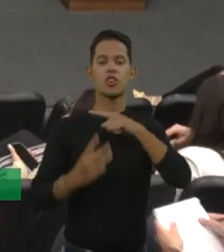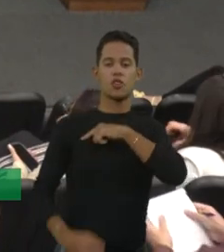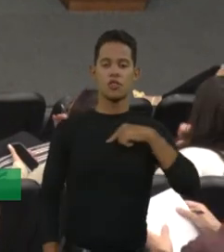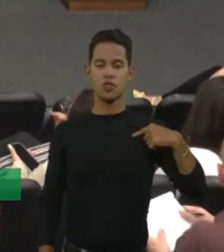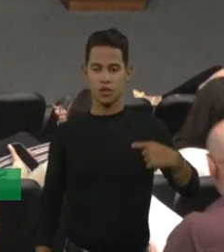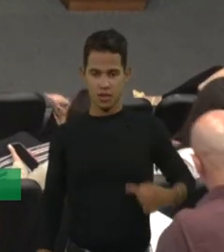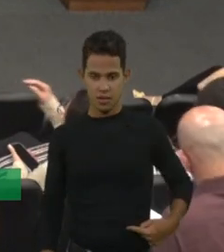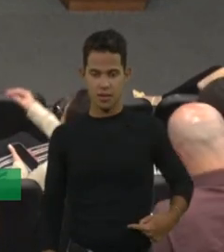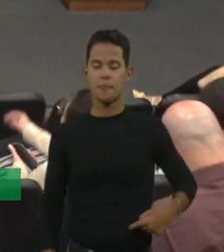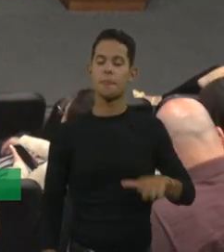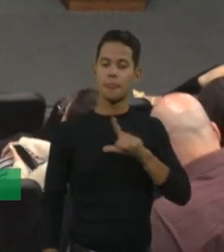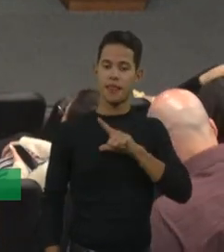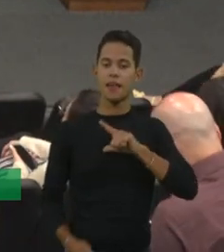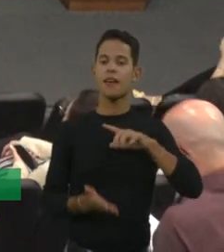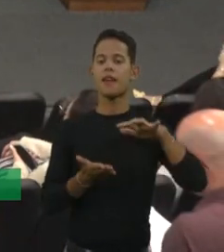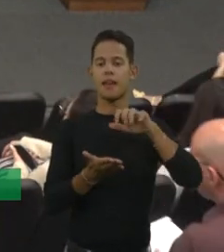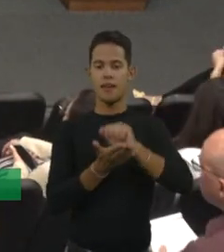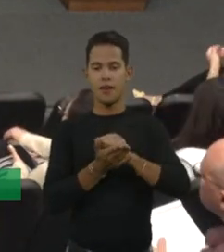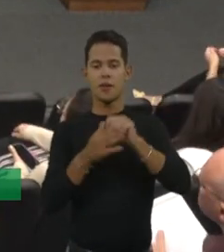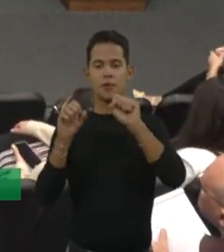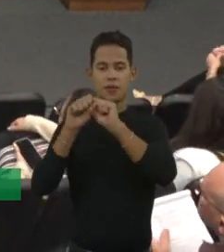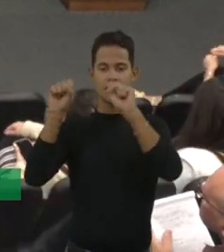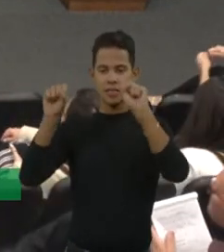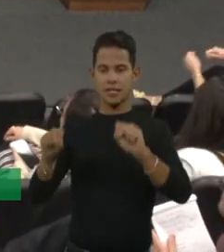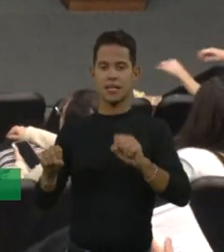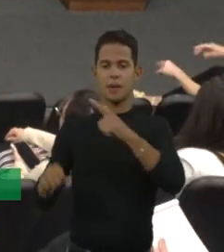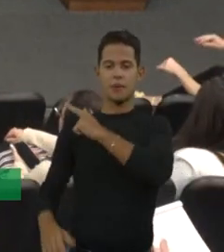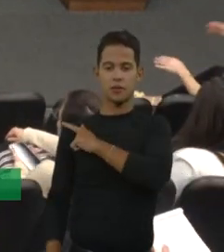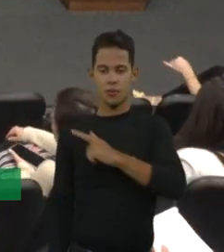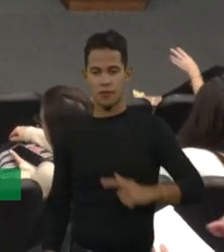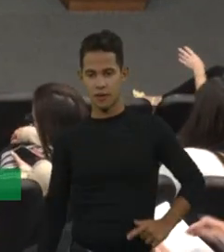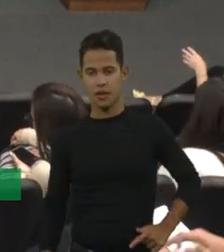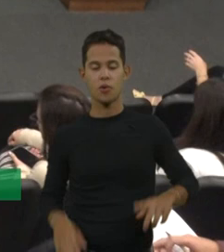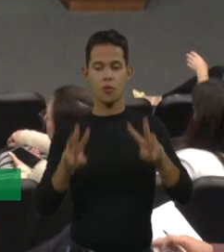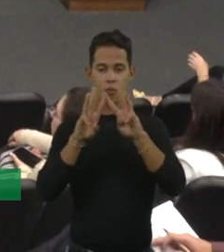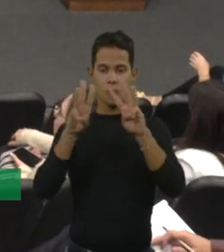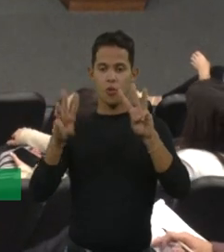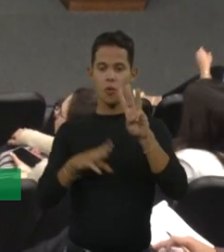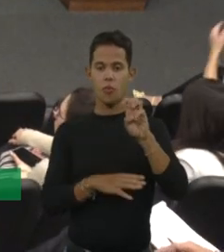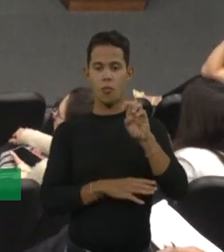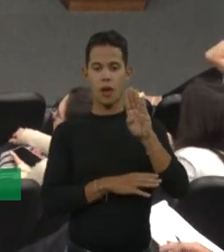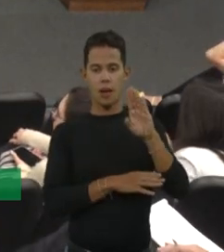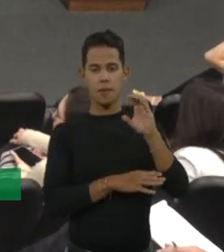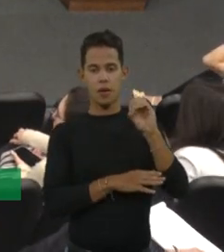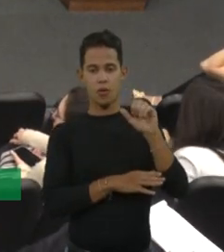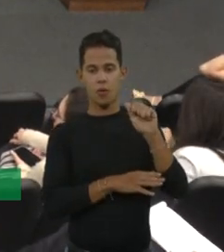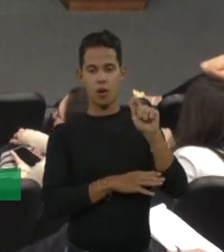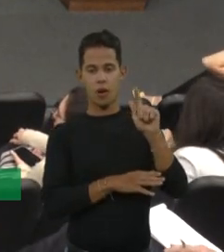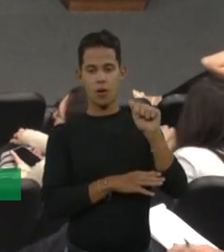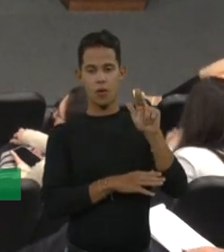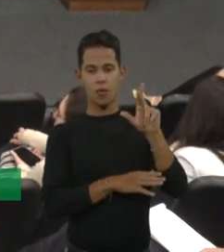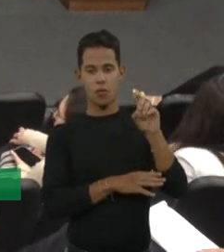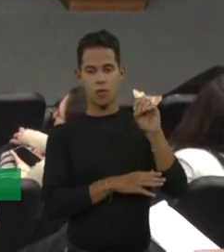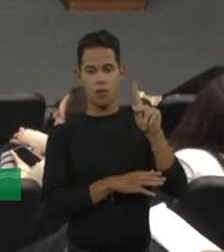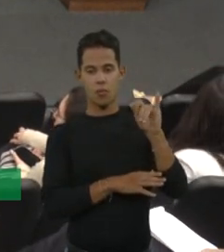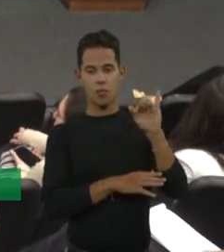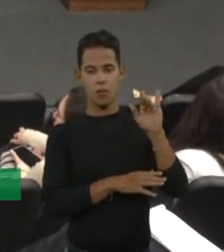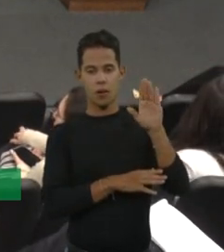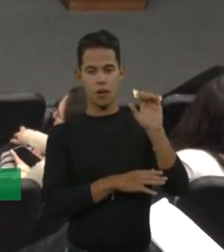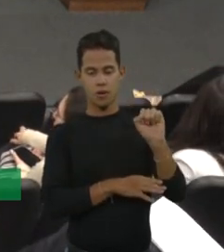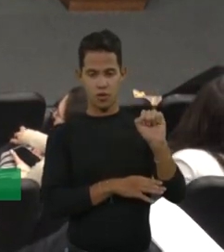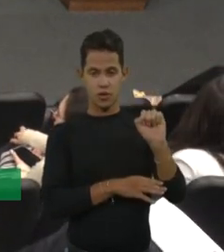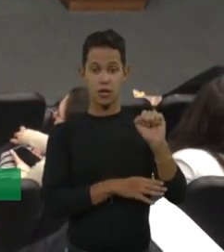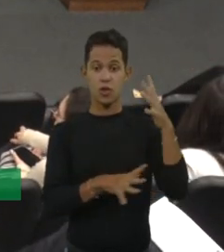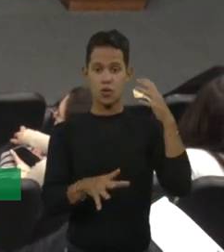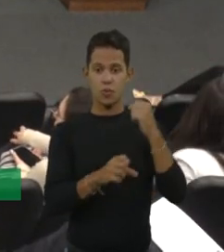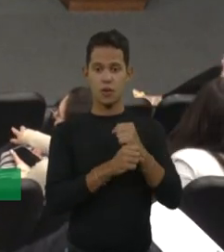cadastrados, num sistema do governo, que é o Web Coagulopatias, 10.984 registros de hemofilia